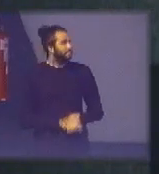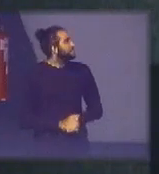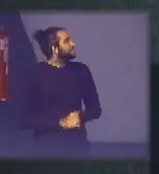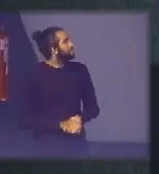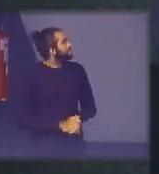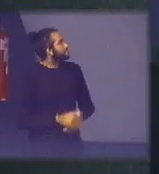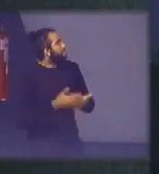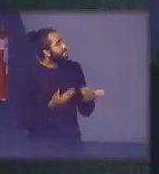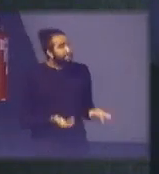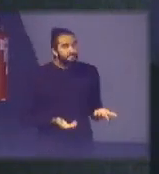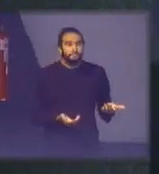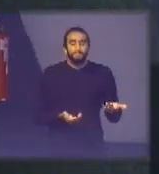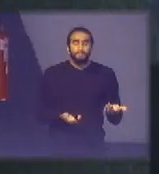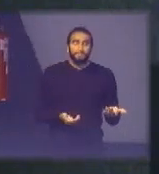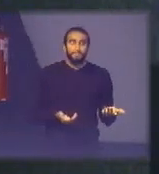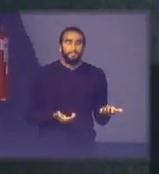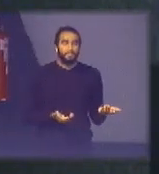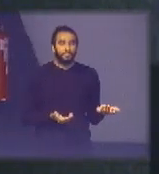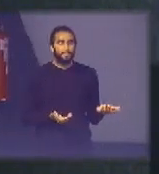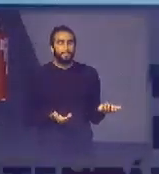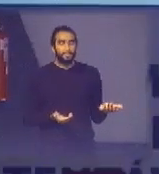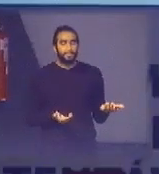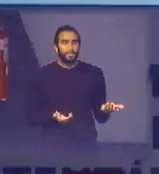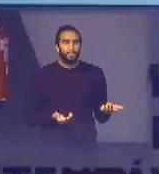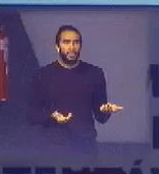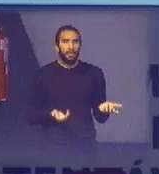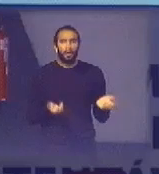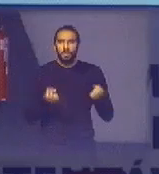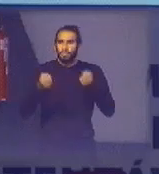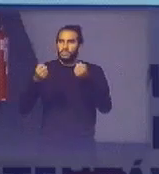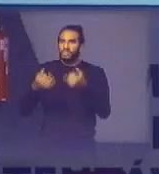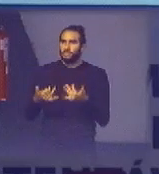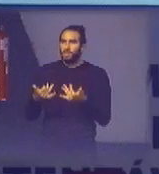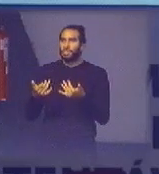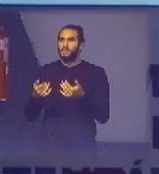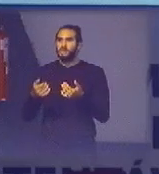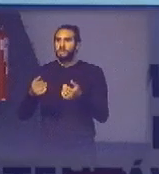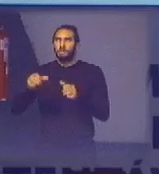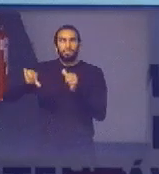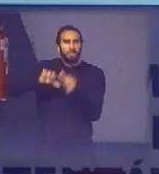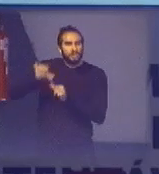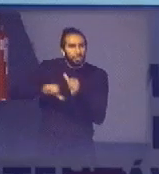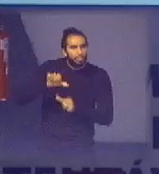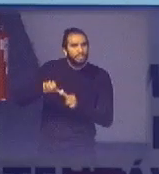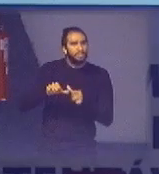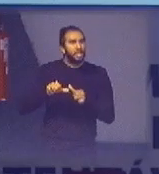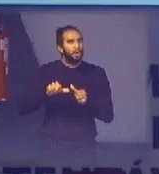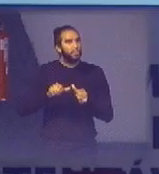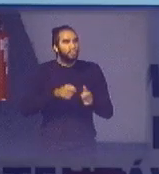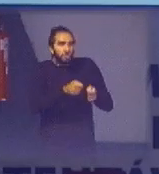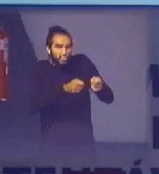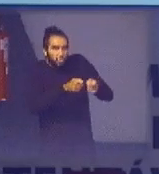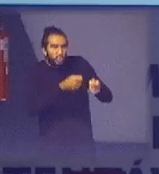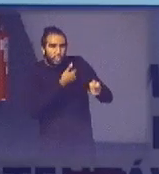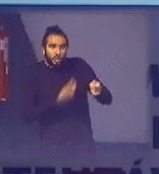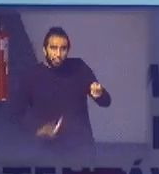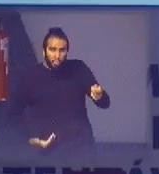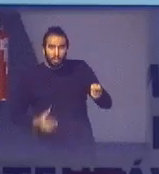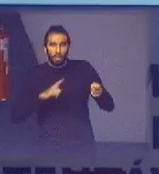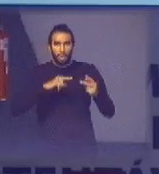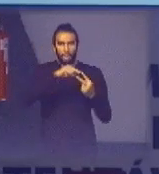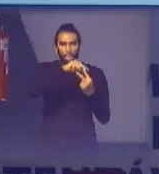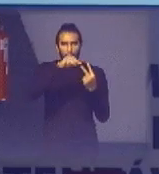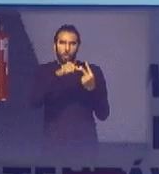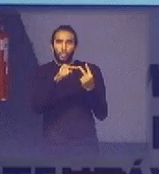quando a gente fala de inovação quando a gente fala de governança pública a gente sempre tem dois vetores de